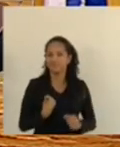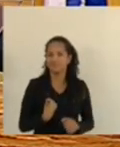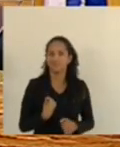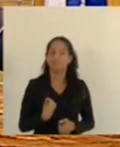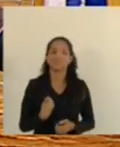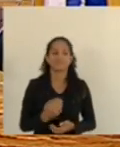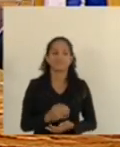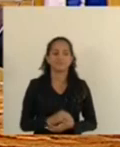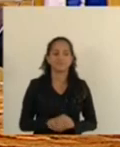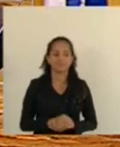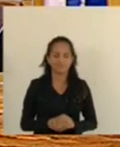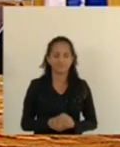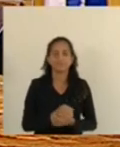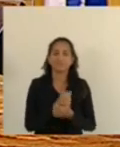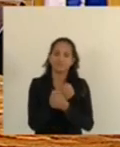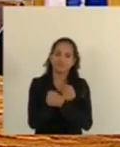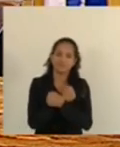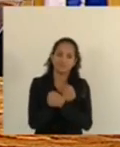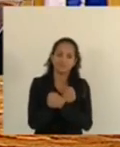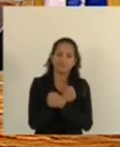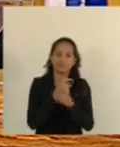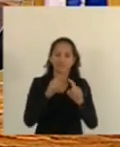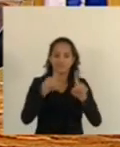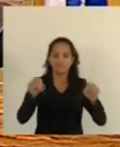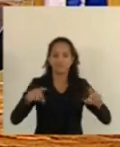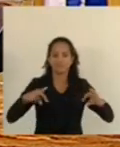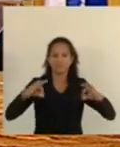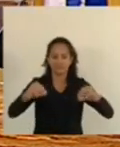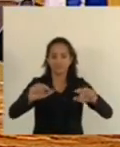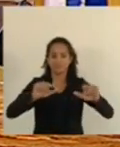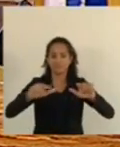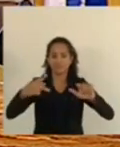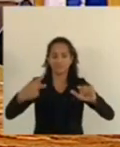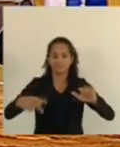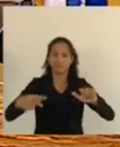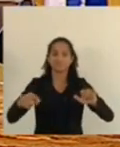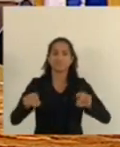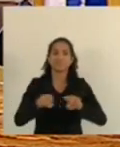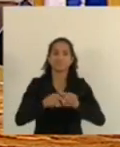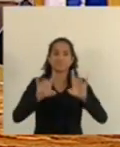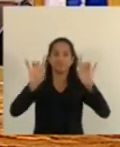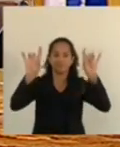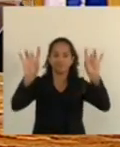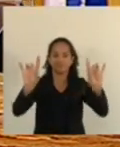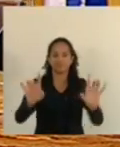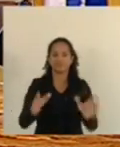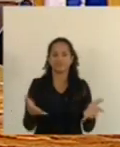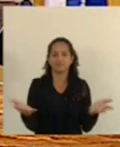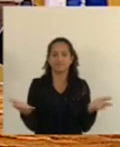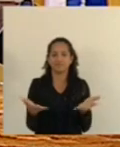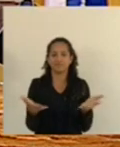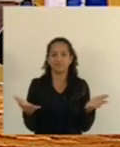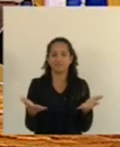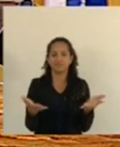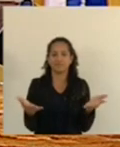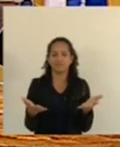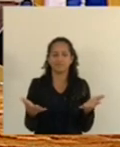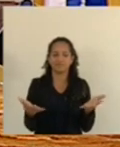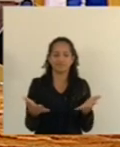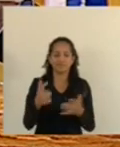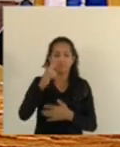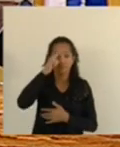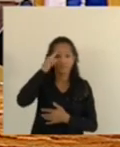abraço também a todos os servidores da casa. Especialmente agora a